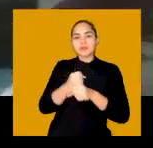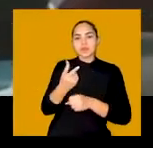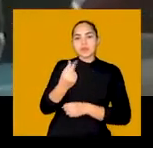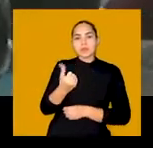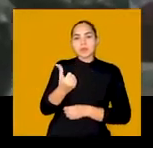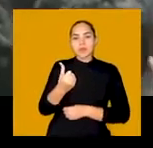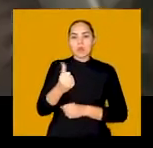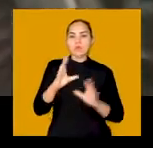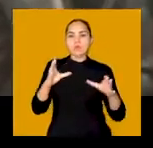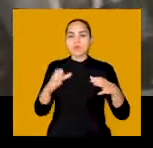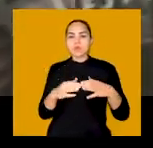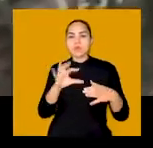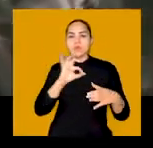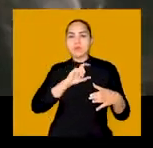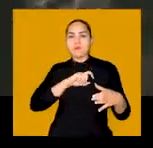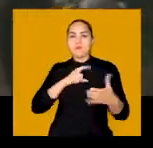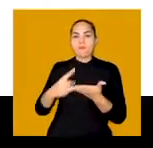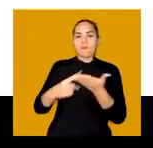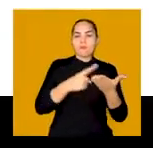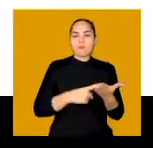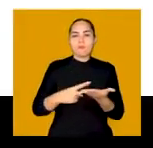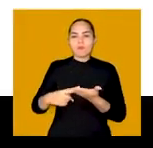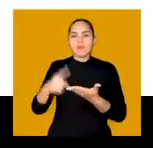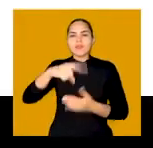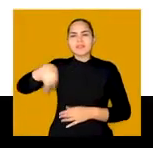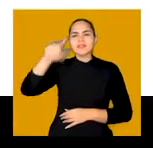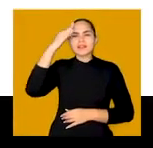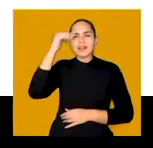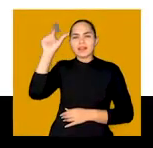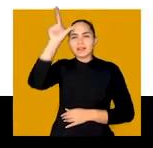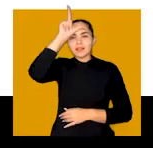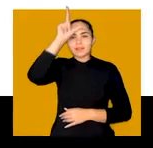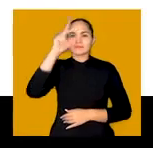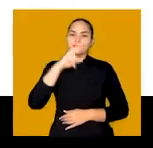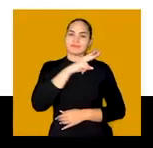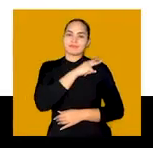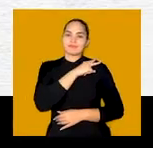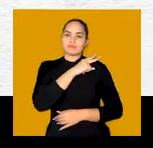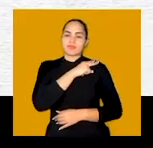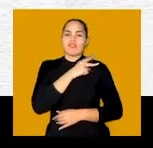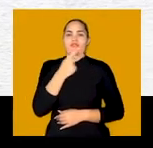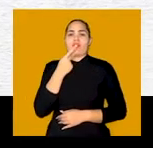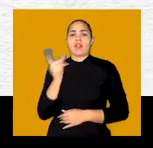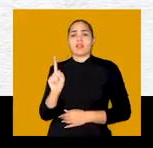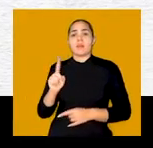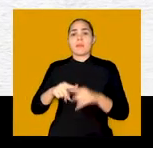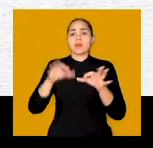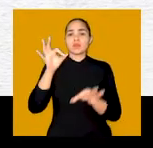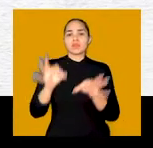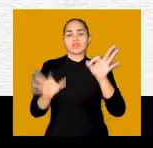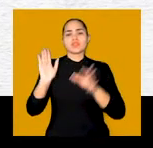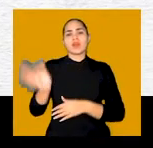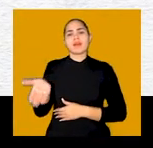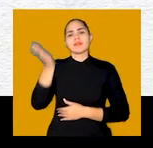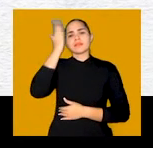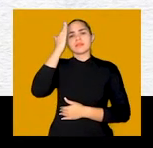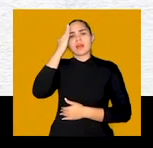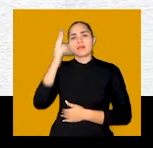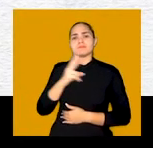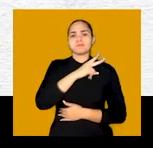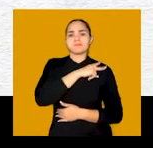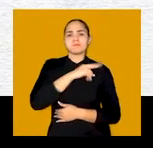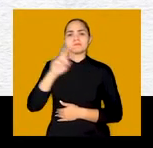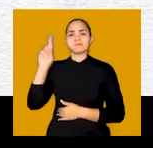2011, ano de motim da PM. E você sabe quem era o líder? Capitão Wagner. Ele nega, mas para a justiça, não há